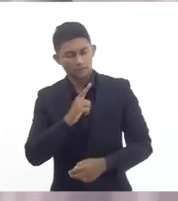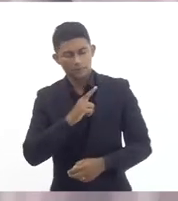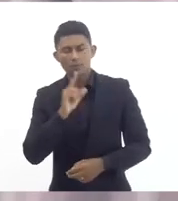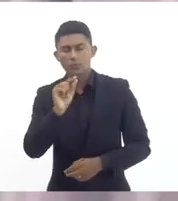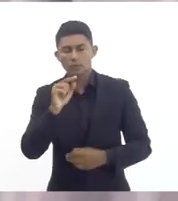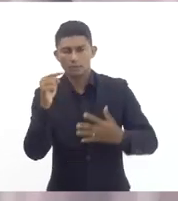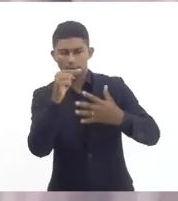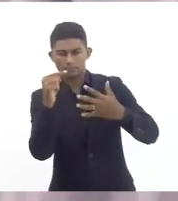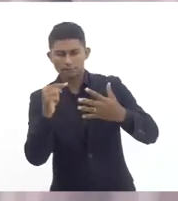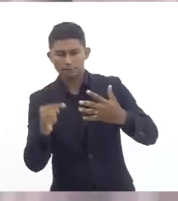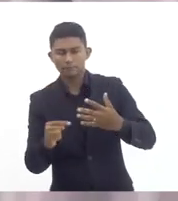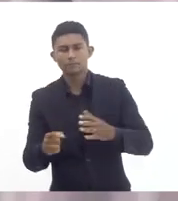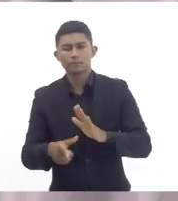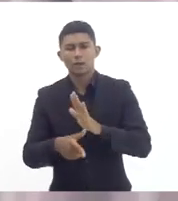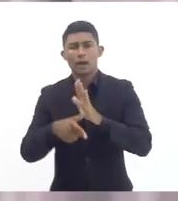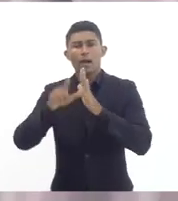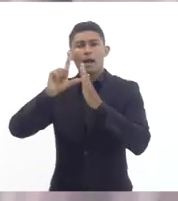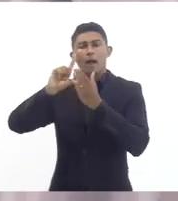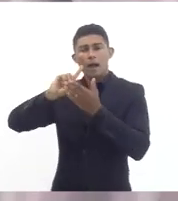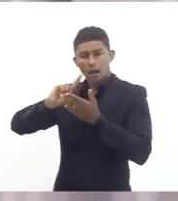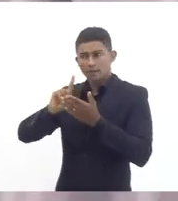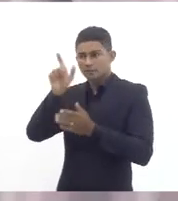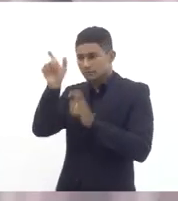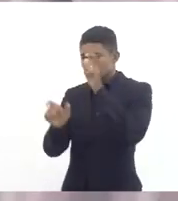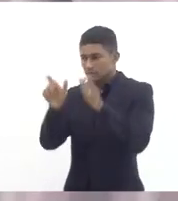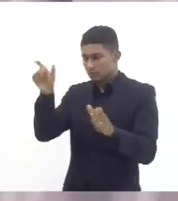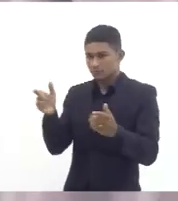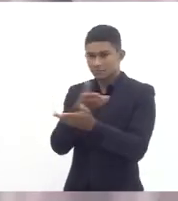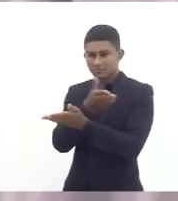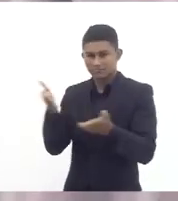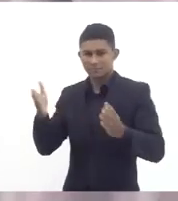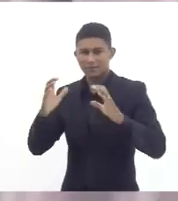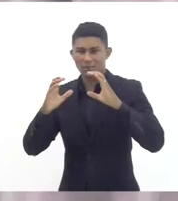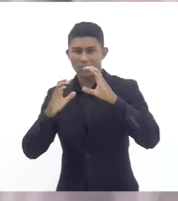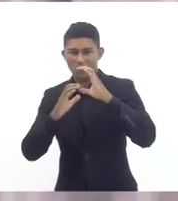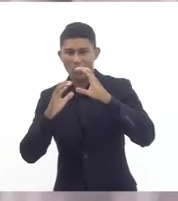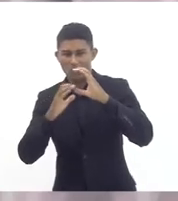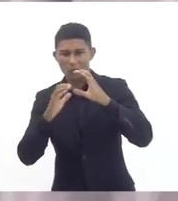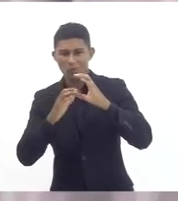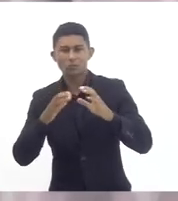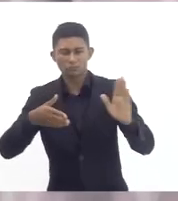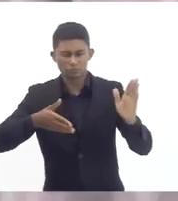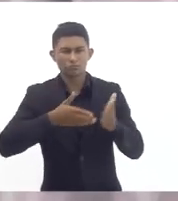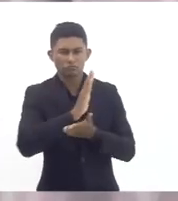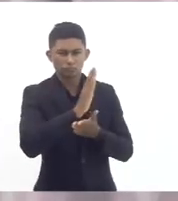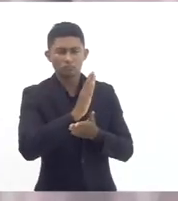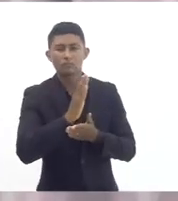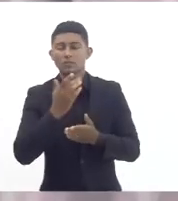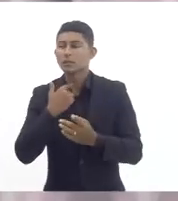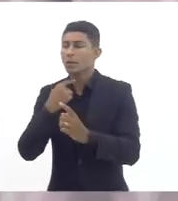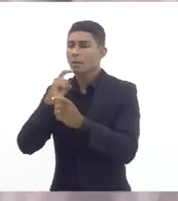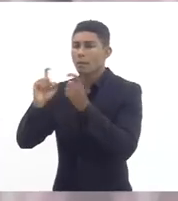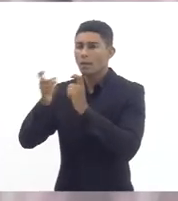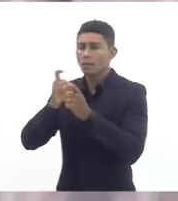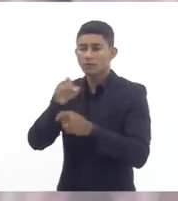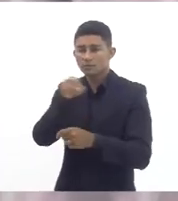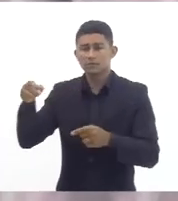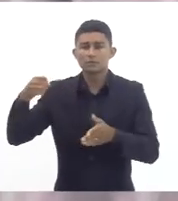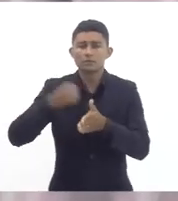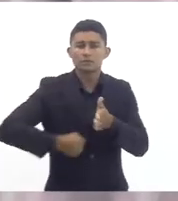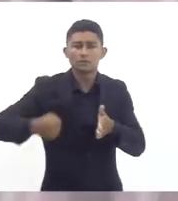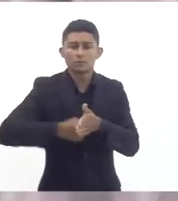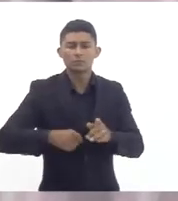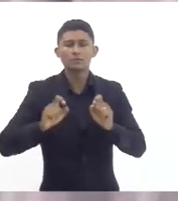anteriormente aqui no início da audiência eu colocava para eles que a luta deles é uma luta pelo direito à educação